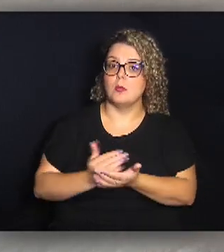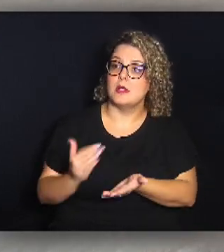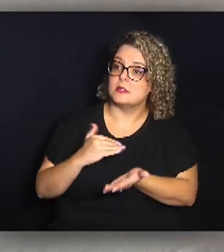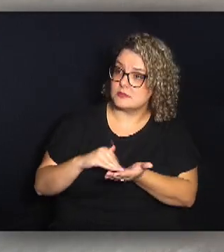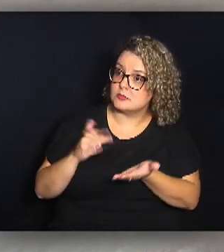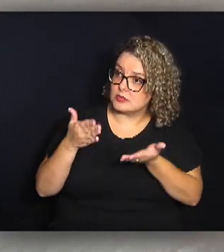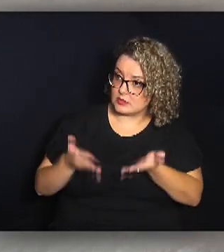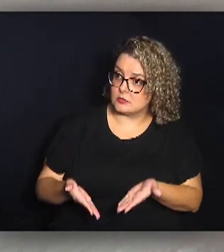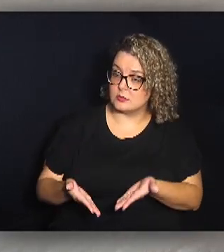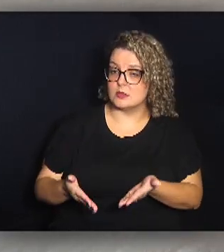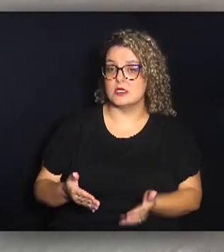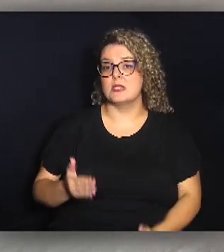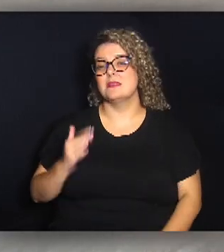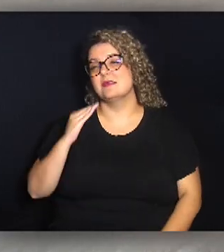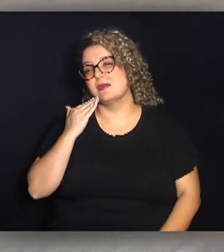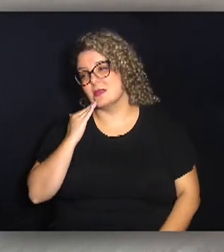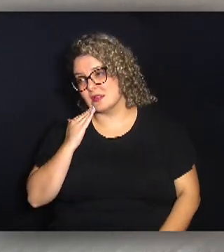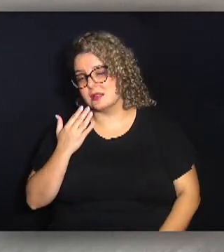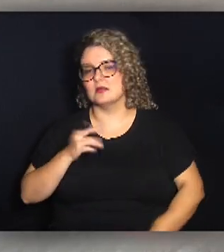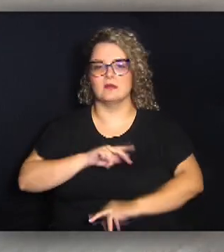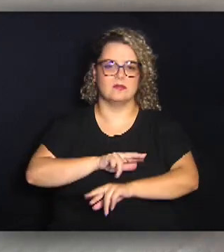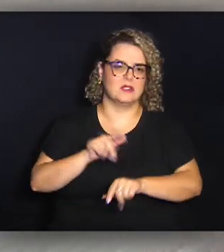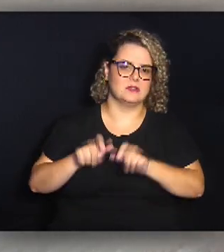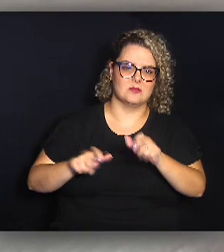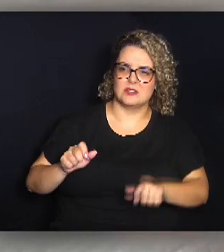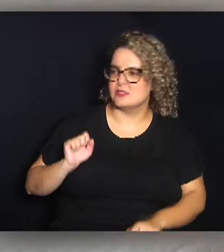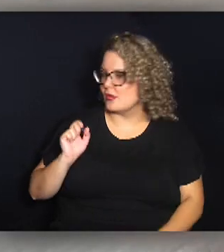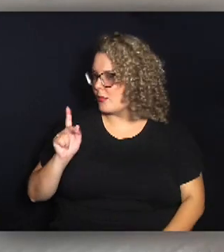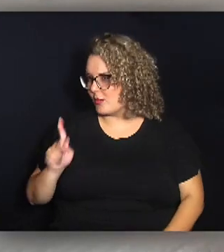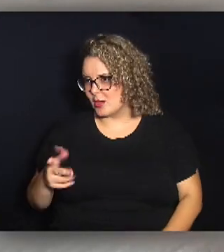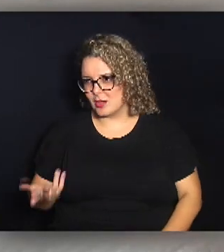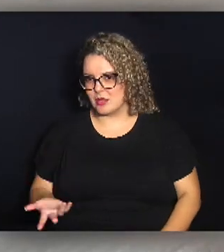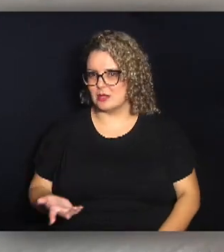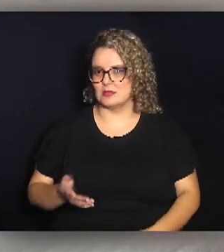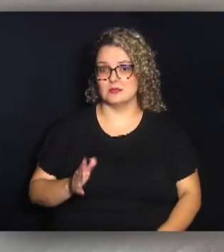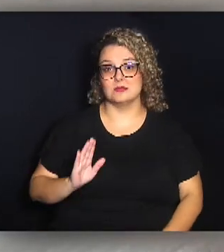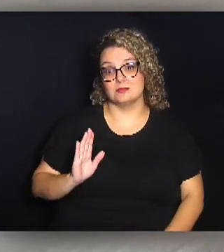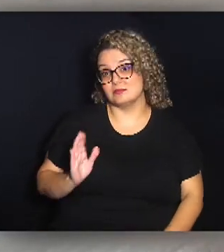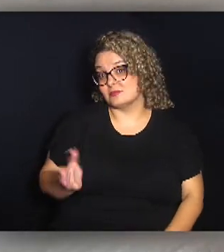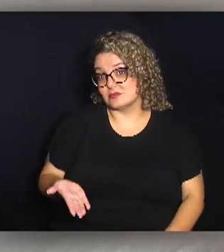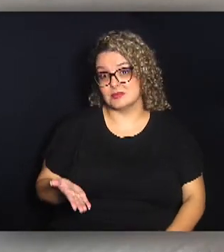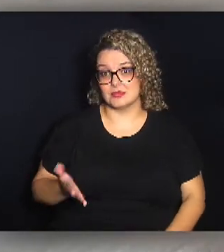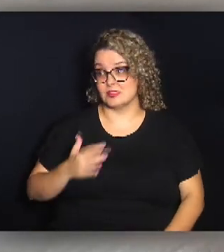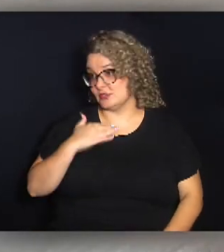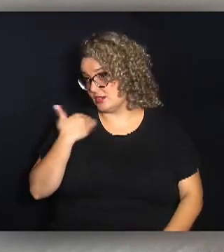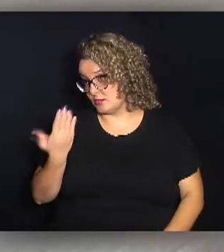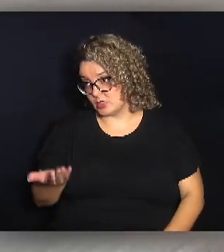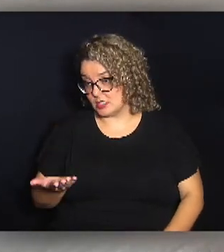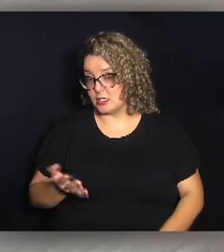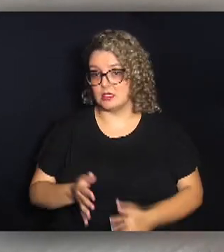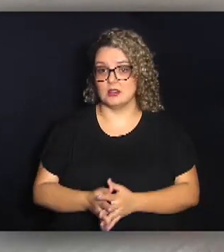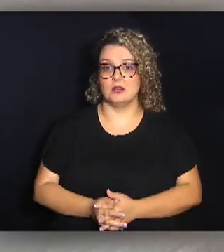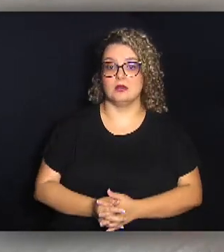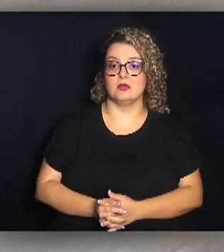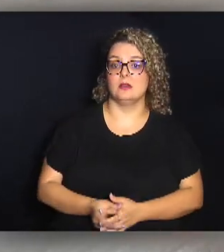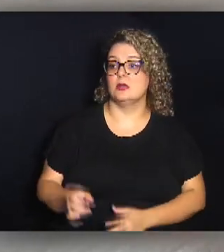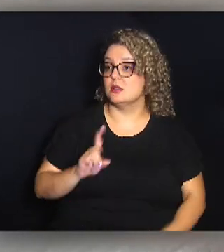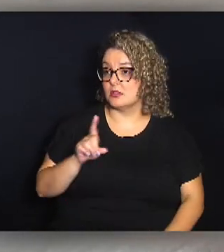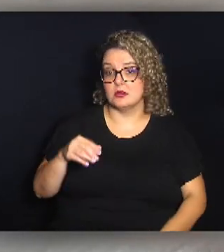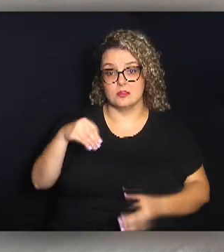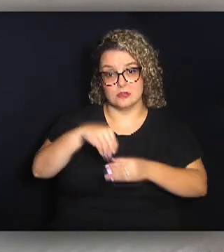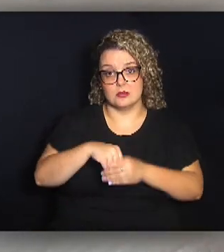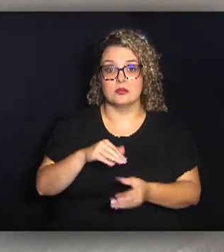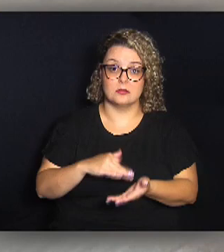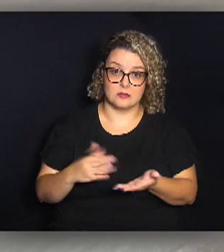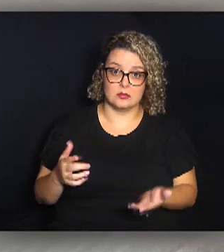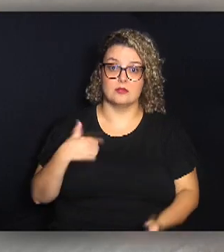ela estava defasada. Muita gente aposentando, muita gente que não faleceu, que não está mais na secretaria.